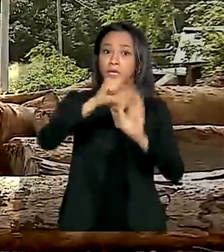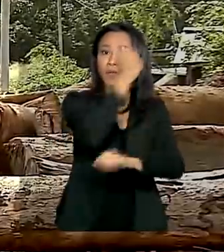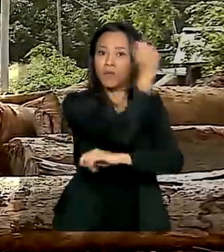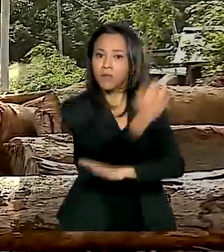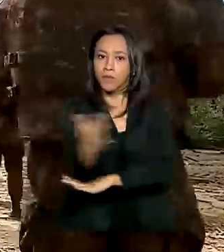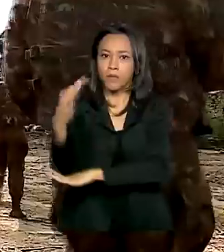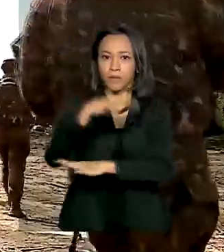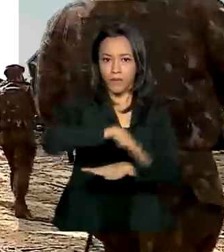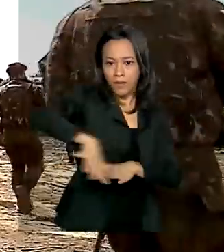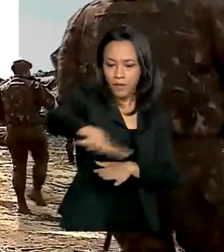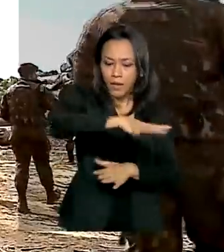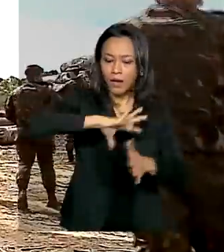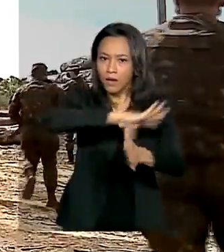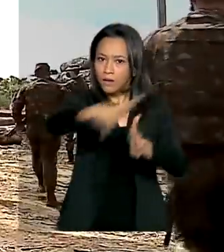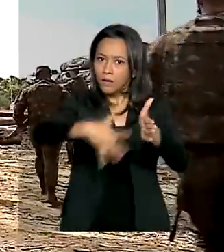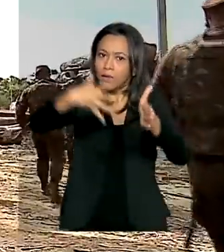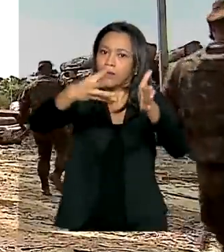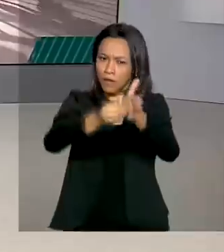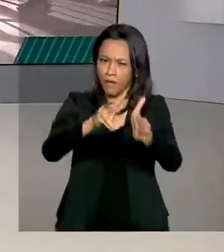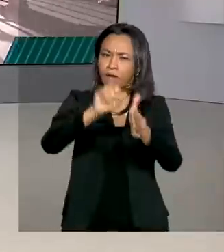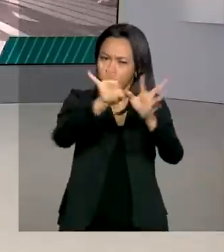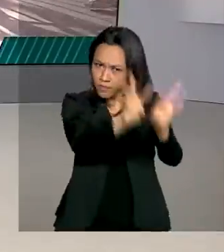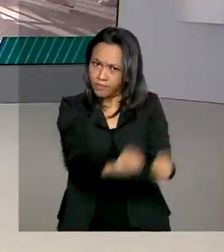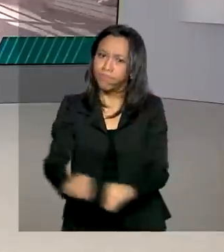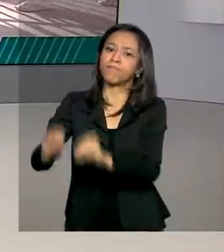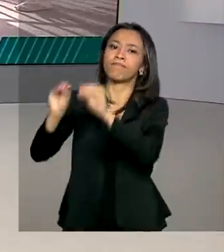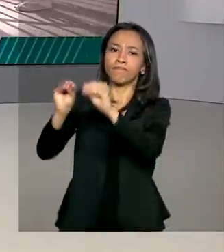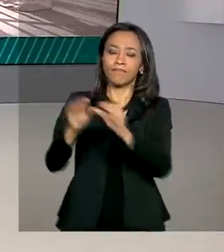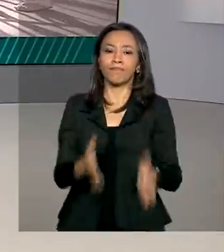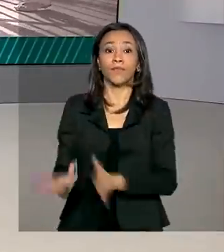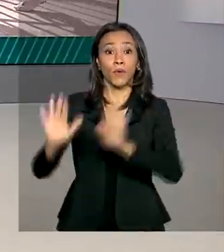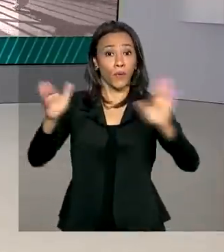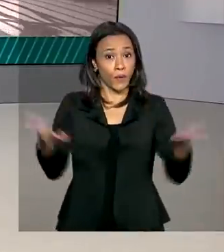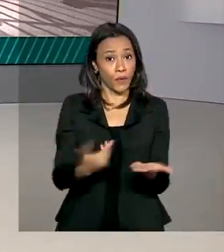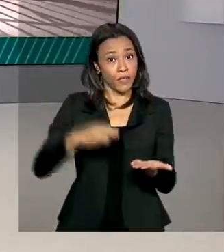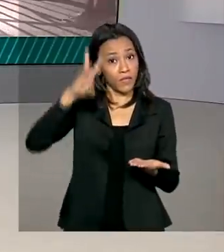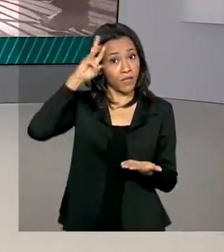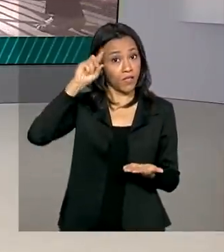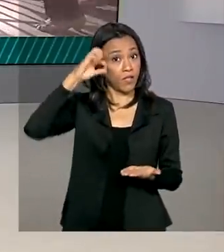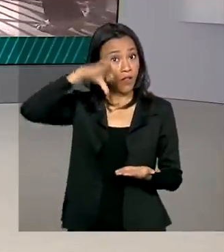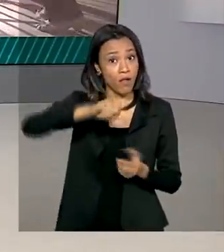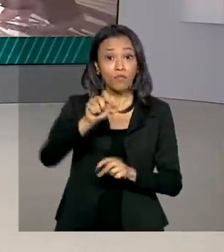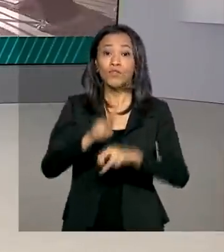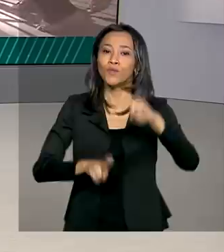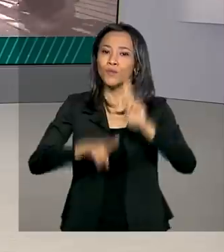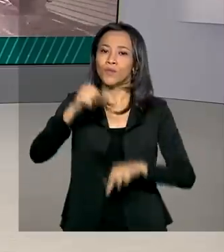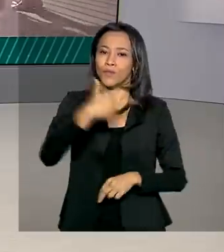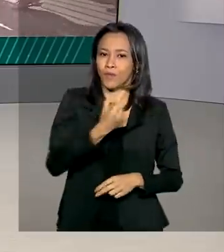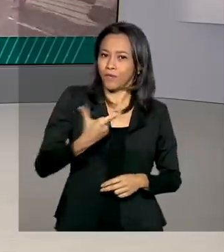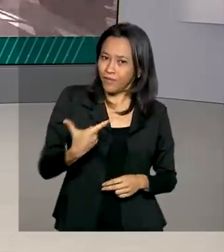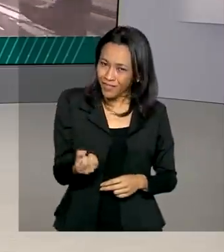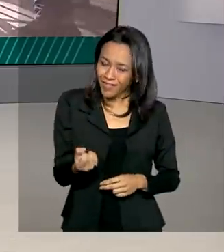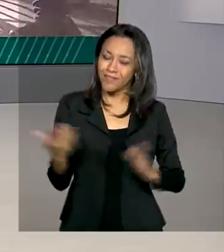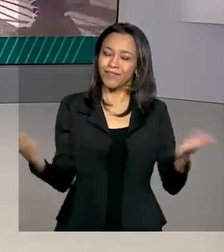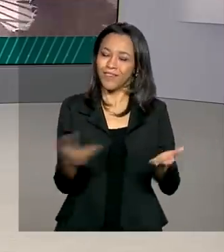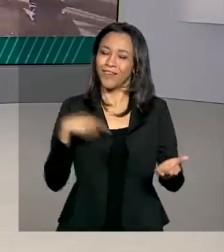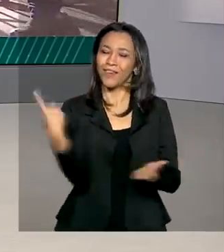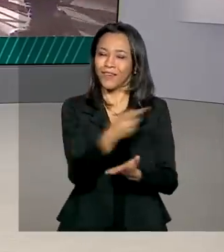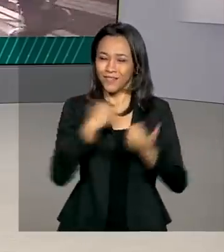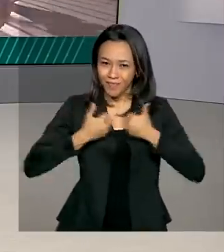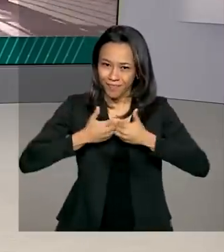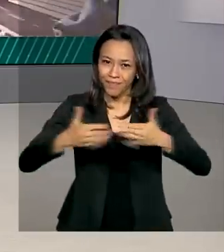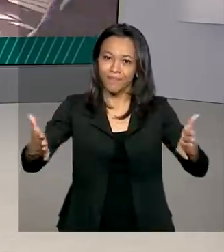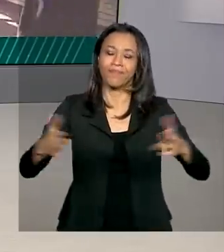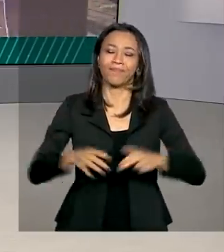Amazônia Legal vai ser prorrogada. Hoje é terça-feira, 9 de junho de 2020. O Brasil em Dia